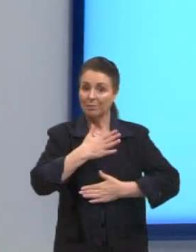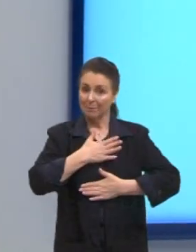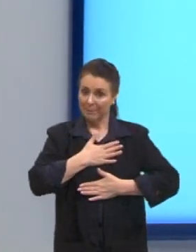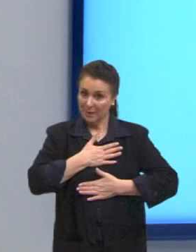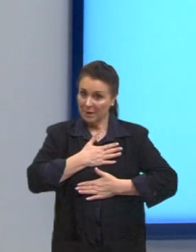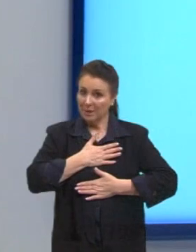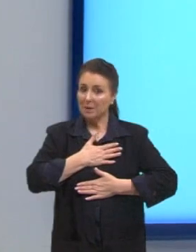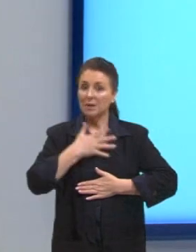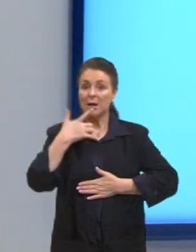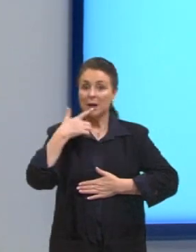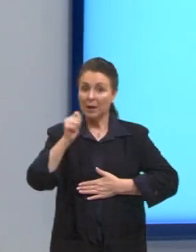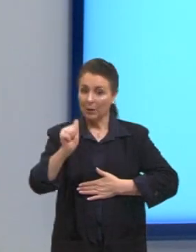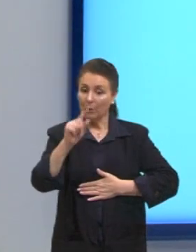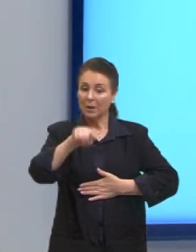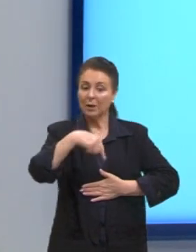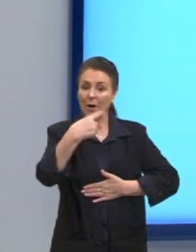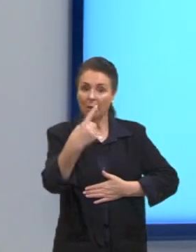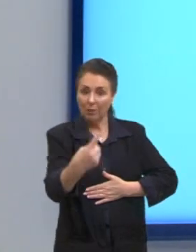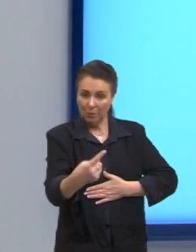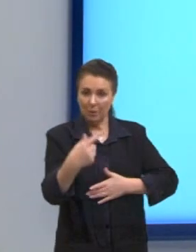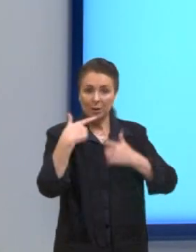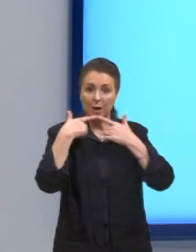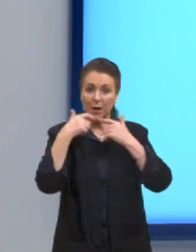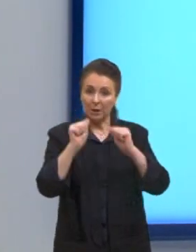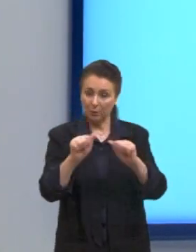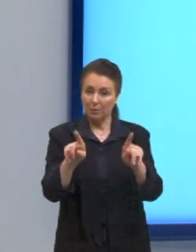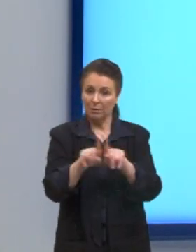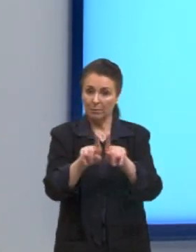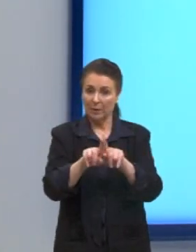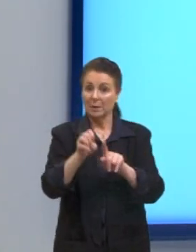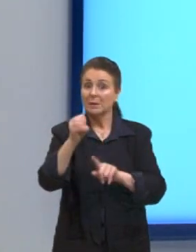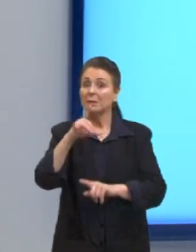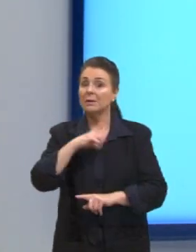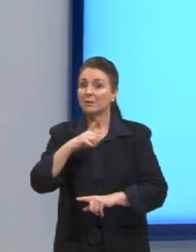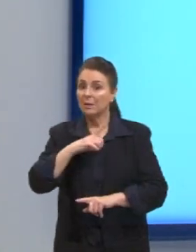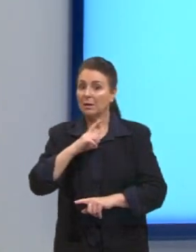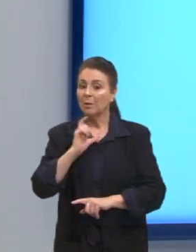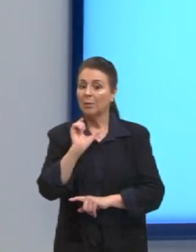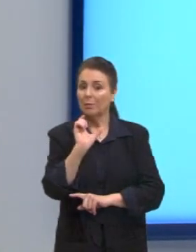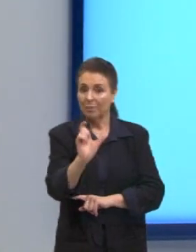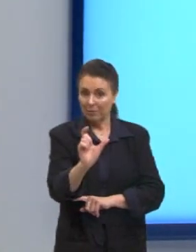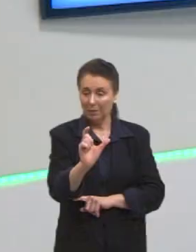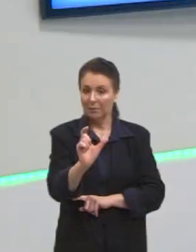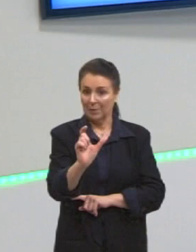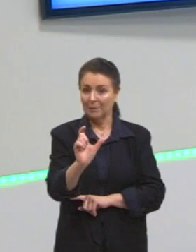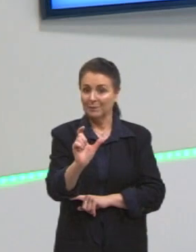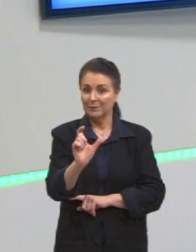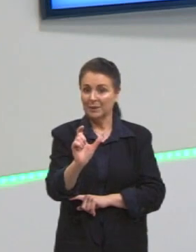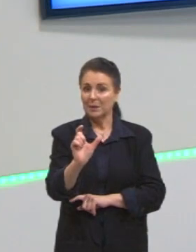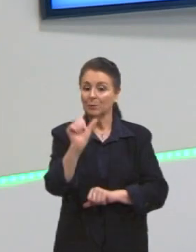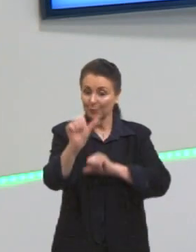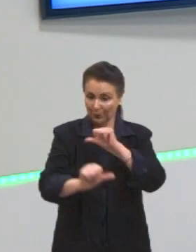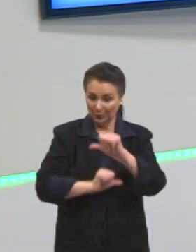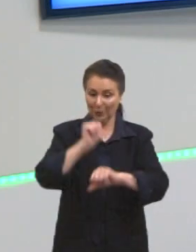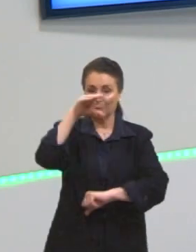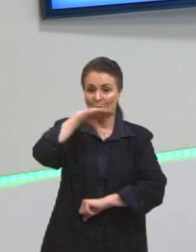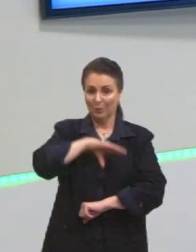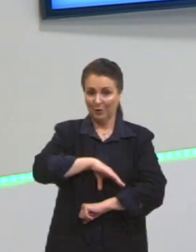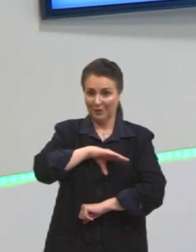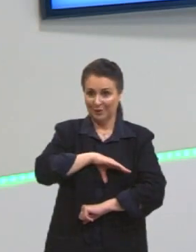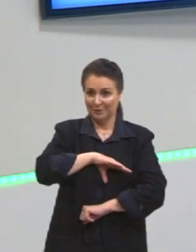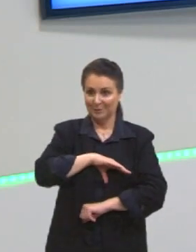língua dos outros, se já tiver um correspondente, né? Se já tiver um aportuguesamento ali. Então,